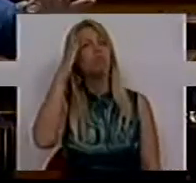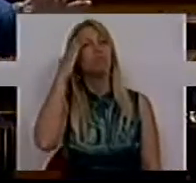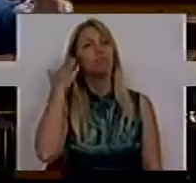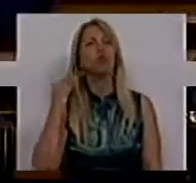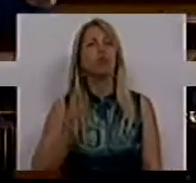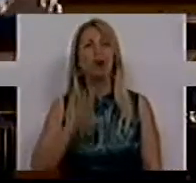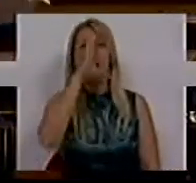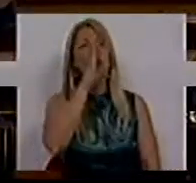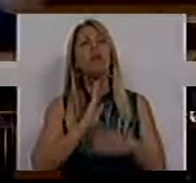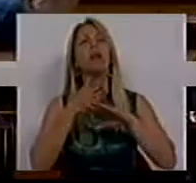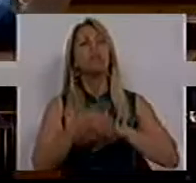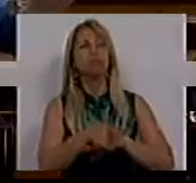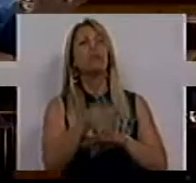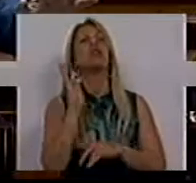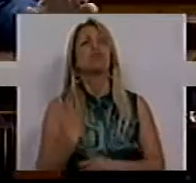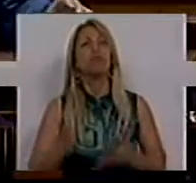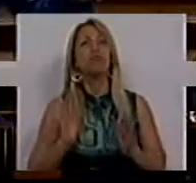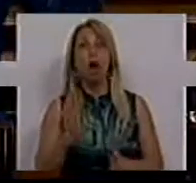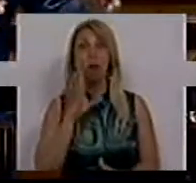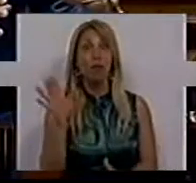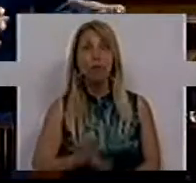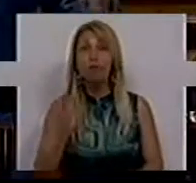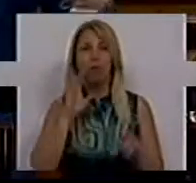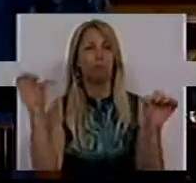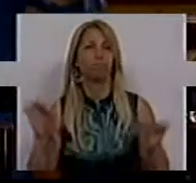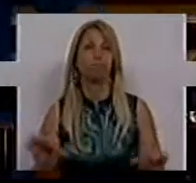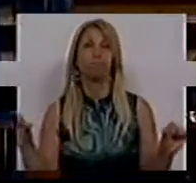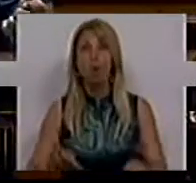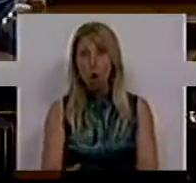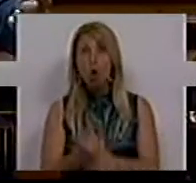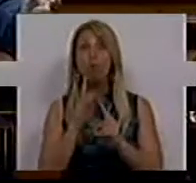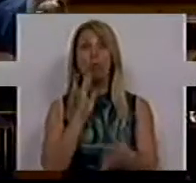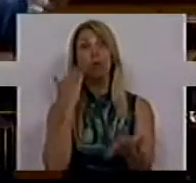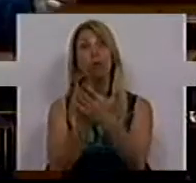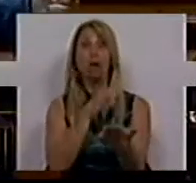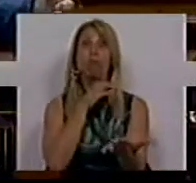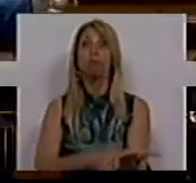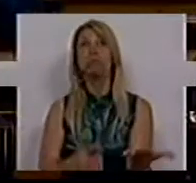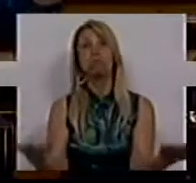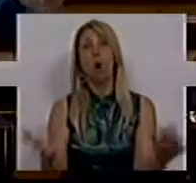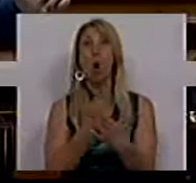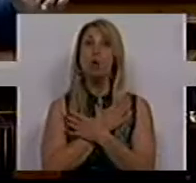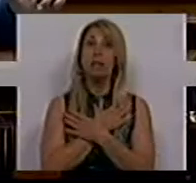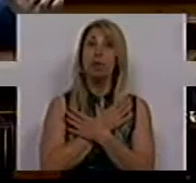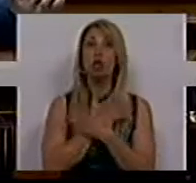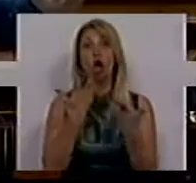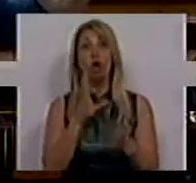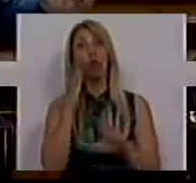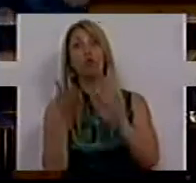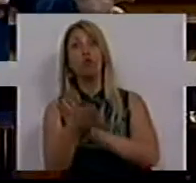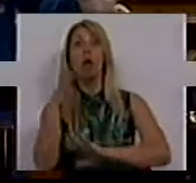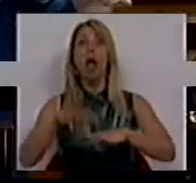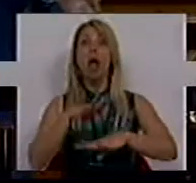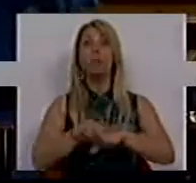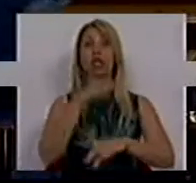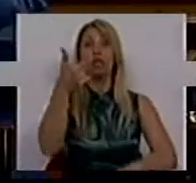nesta matéria. E interveio na pior das formas. Porque interveio ao dar o seu aval aos amigos que agora vão para a administração do BES.